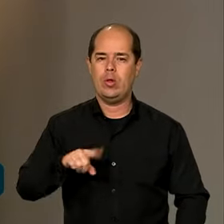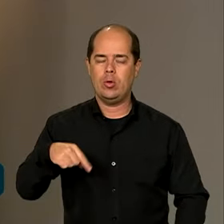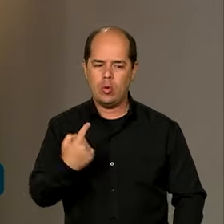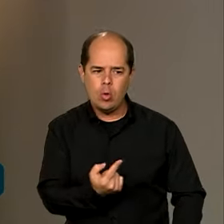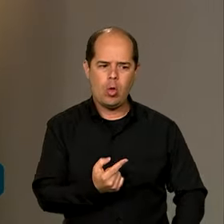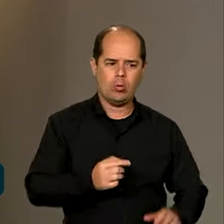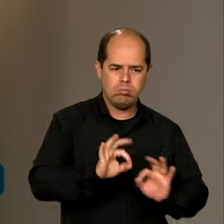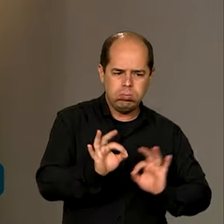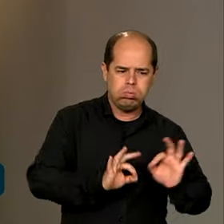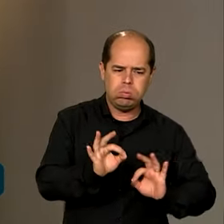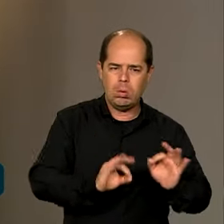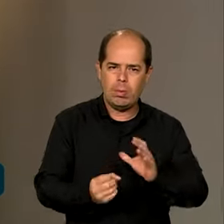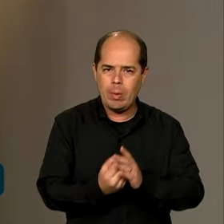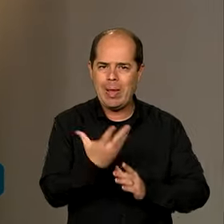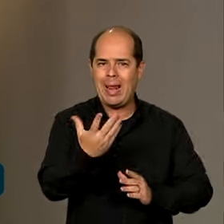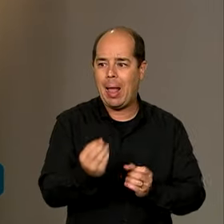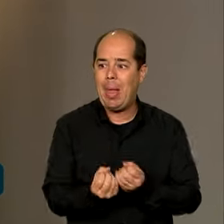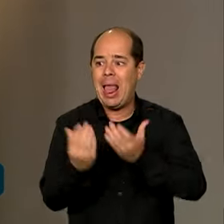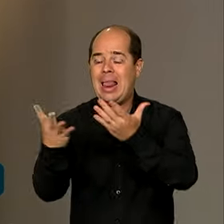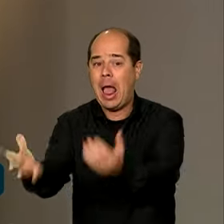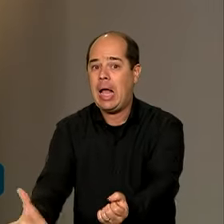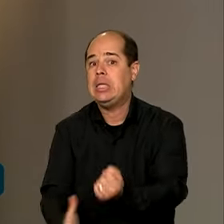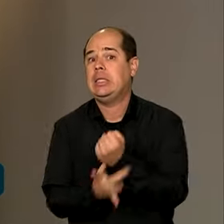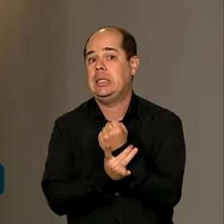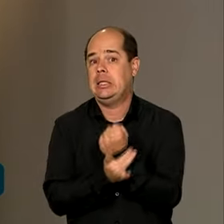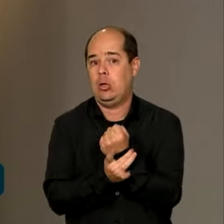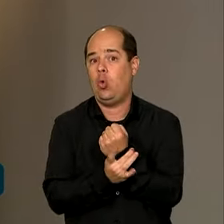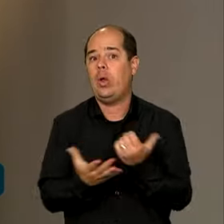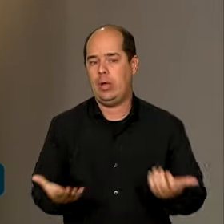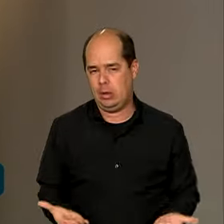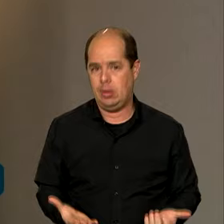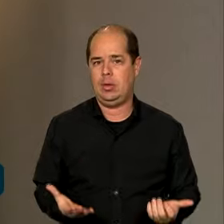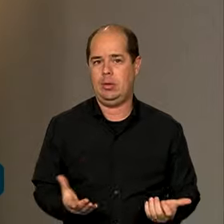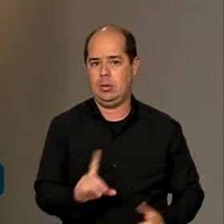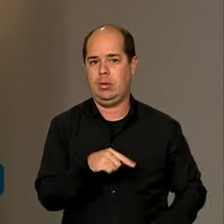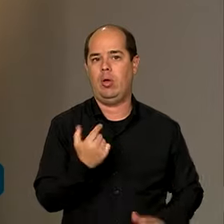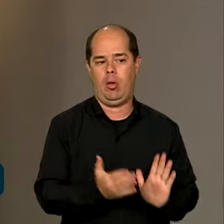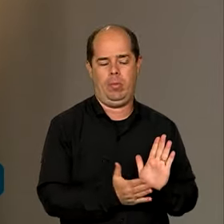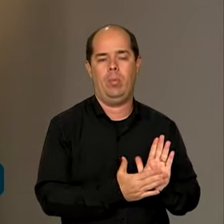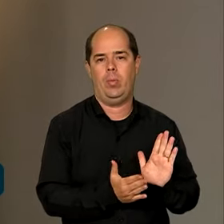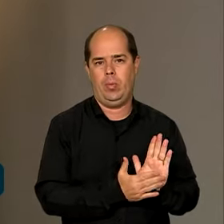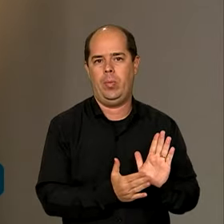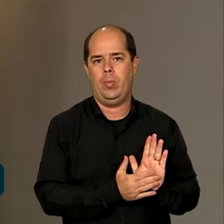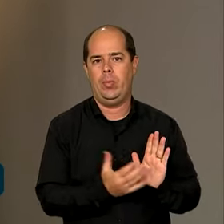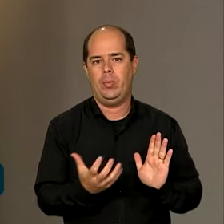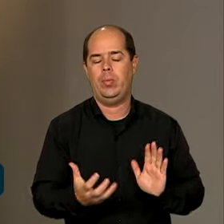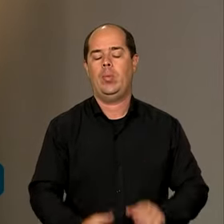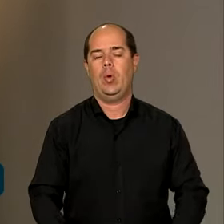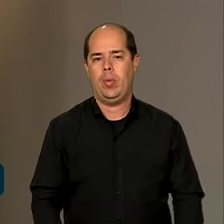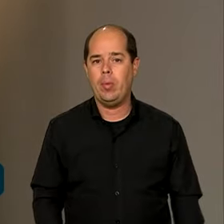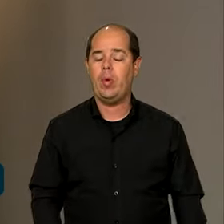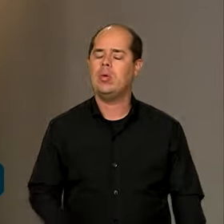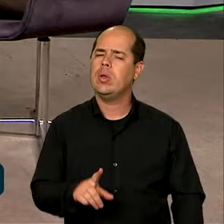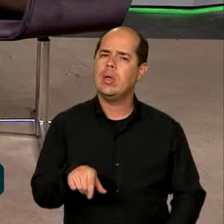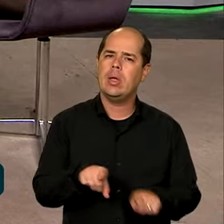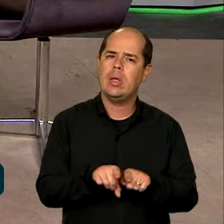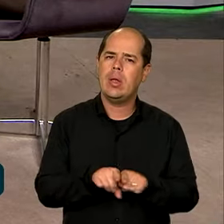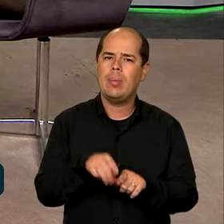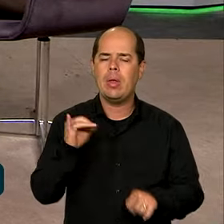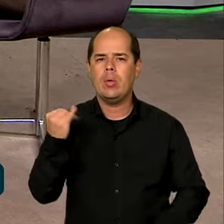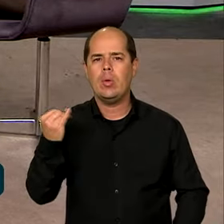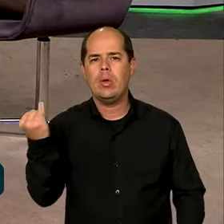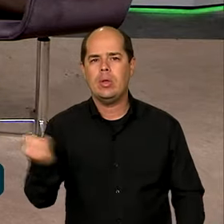mais segurança naquilo que a gente está propondo a fazer. E nessa linha, né, o importante disso, o a Telebrás